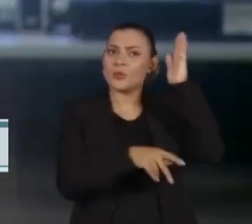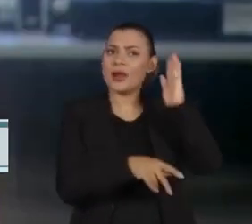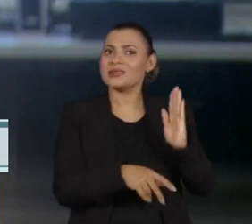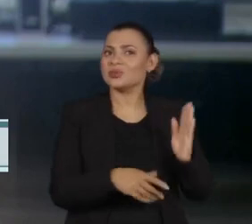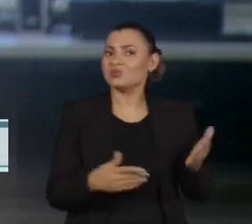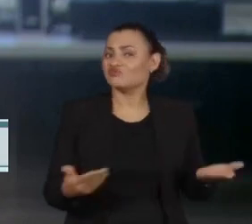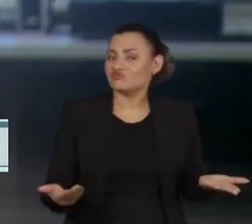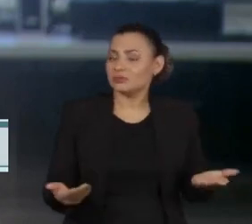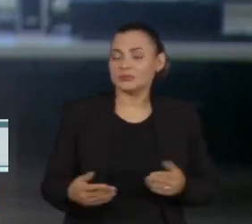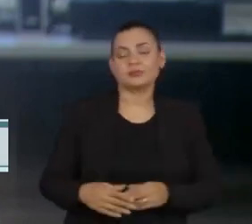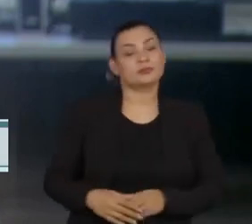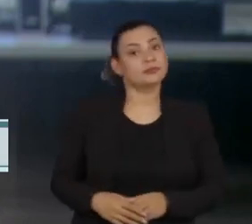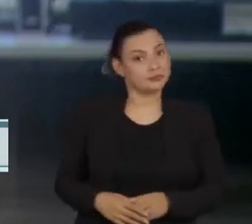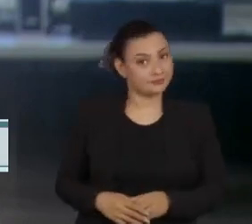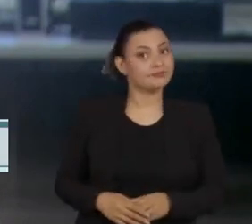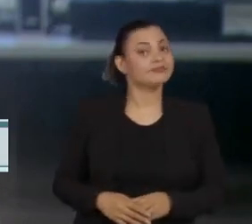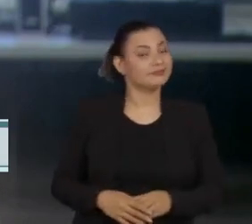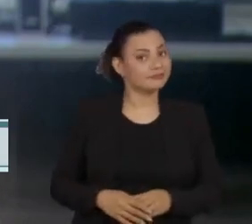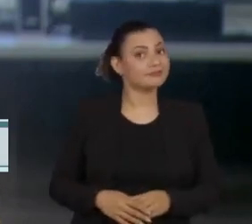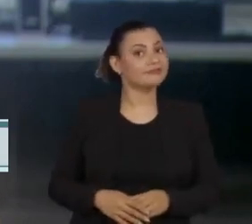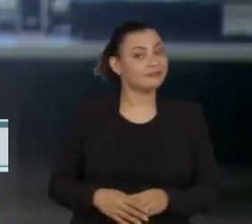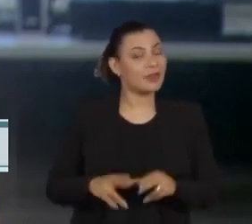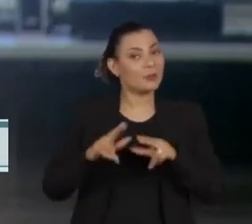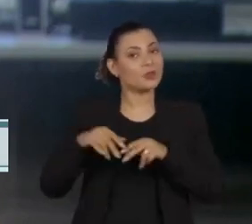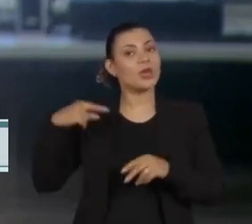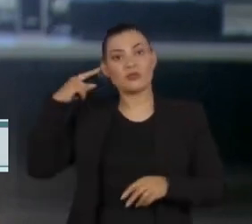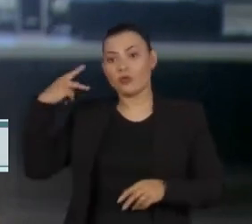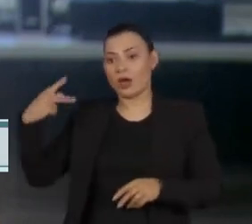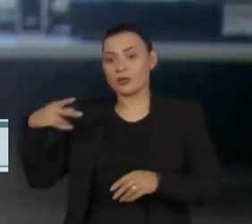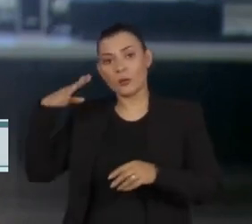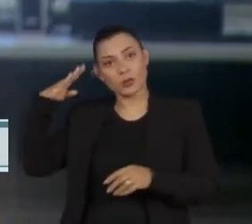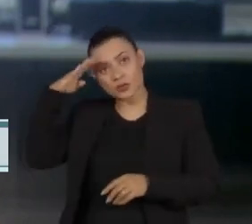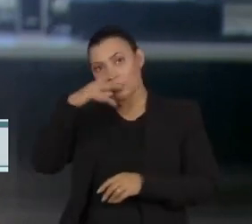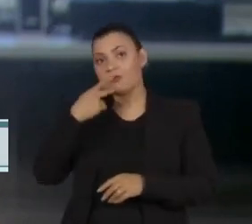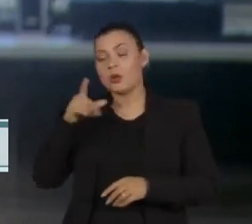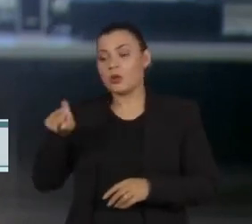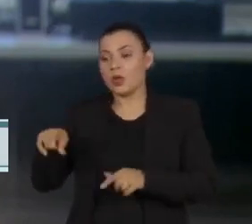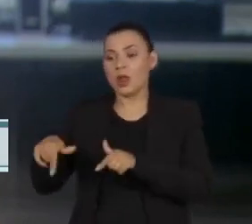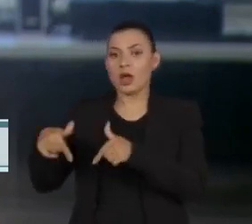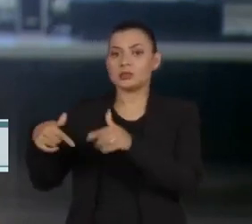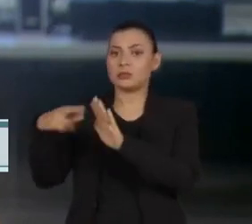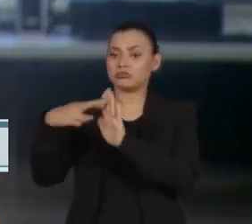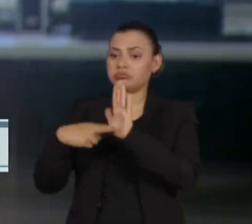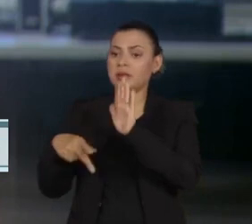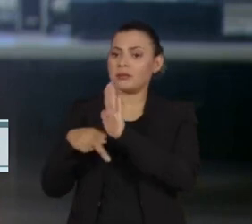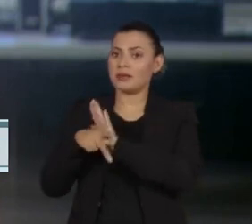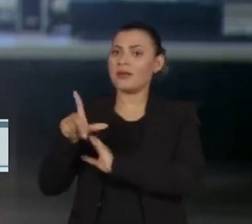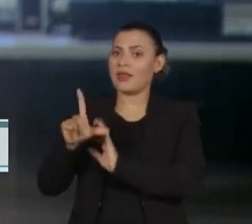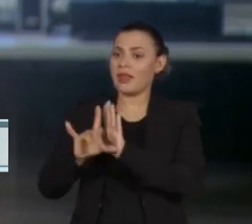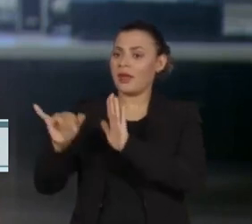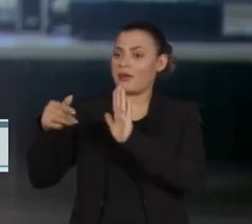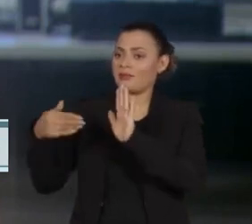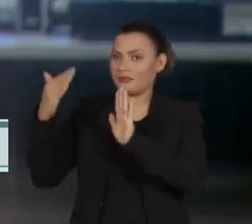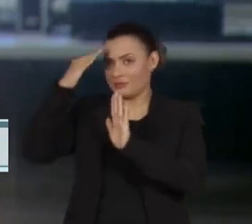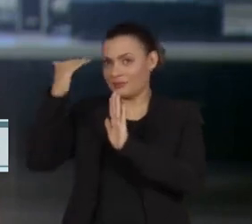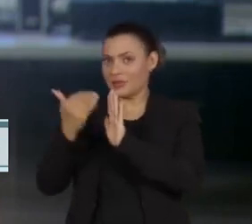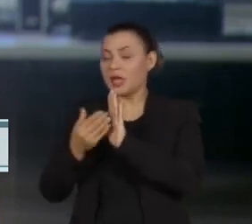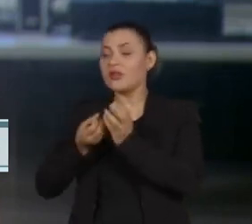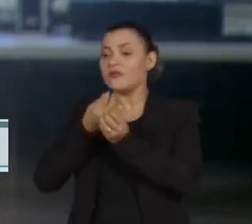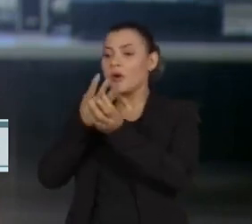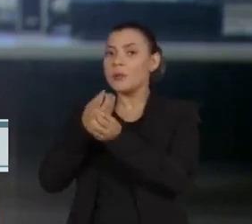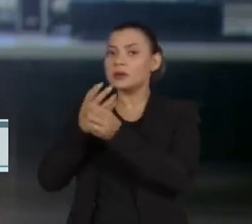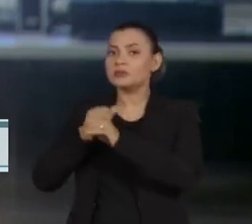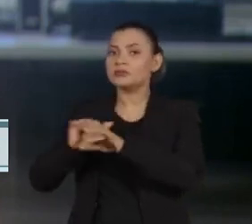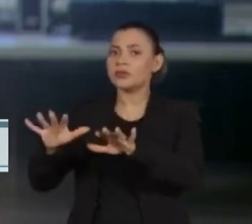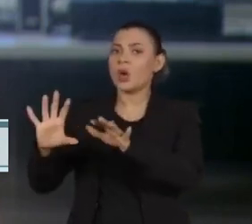Em nota, a defesa de Bolsonaro afirma que o ex-presidente agiu dentro da lei e que informações foram divulgadas